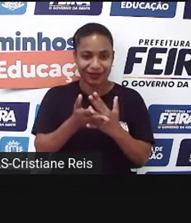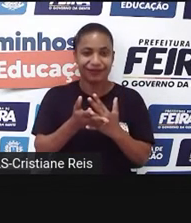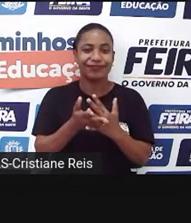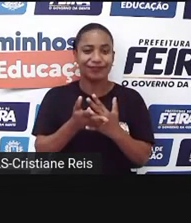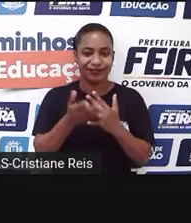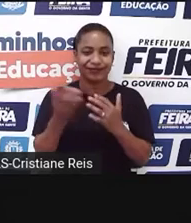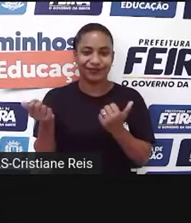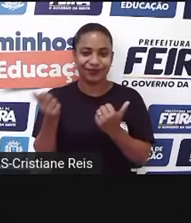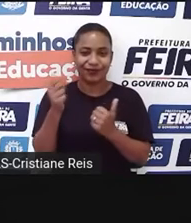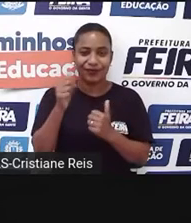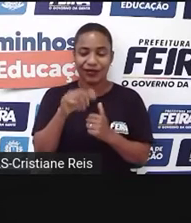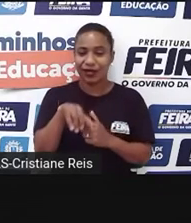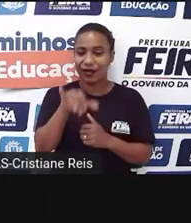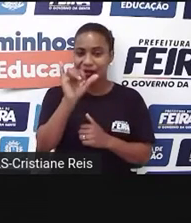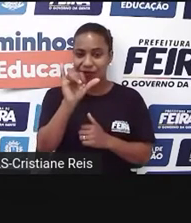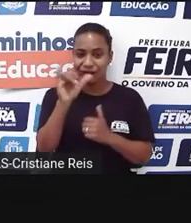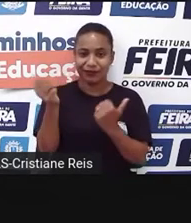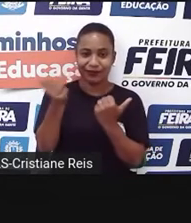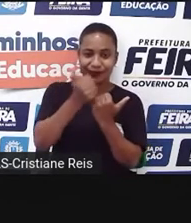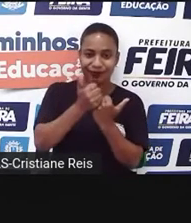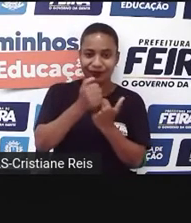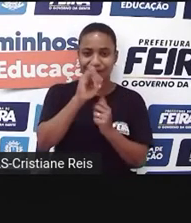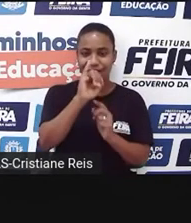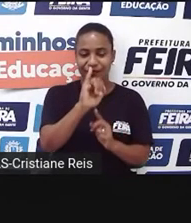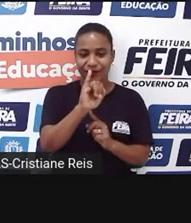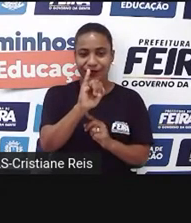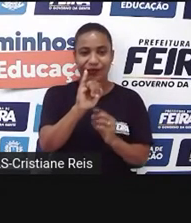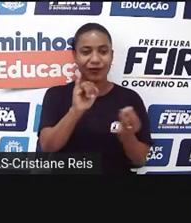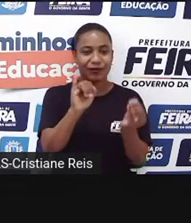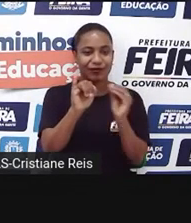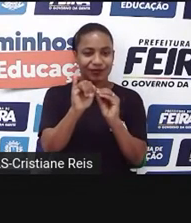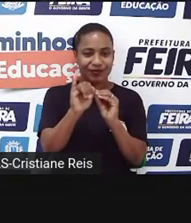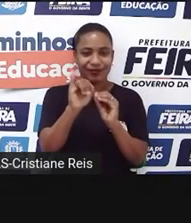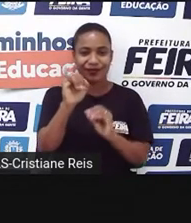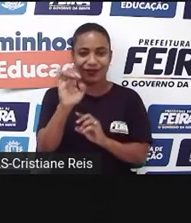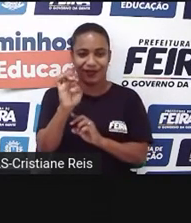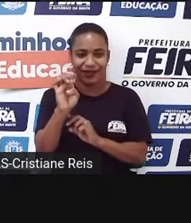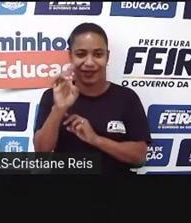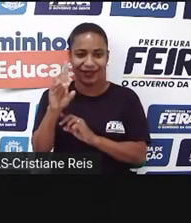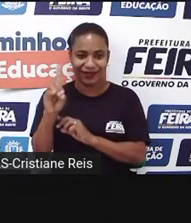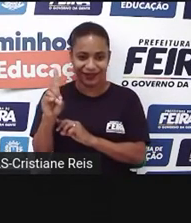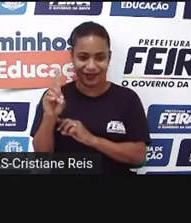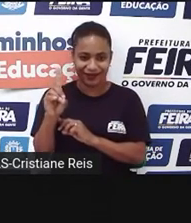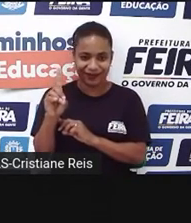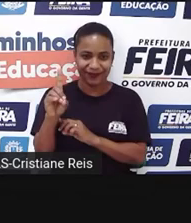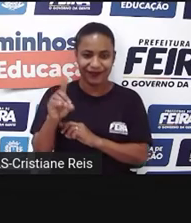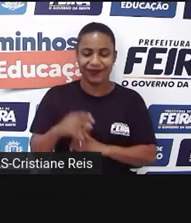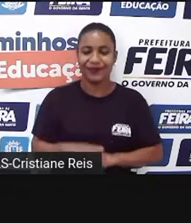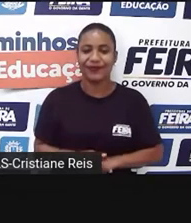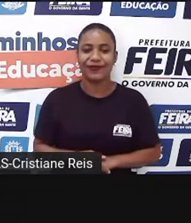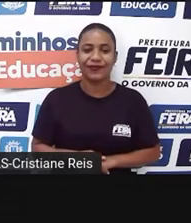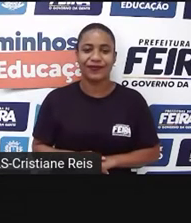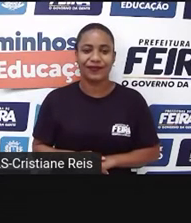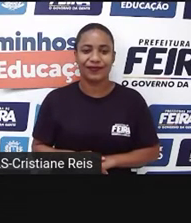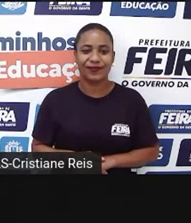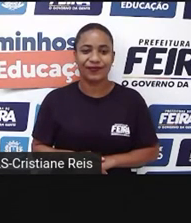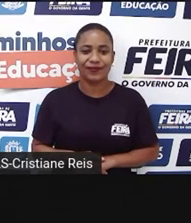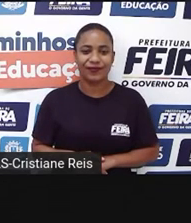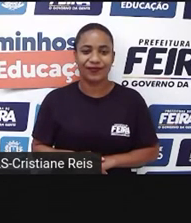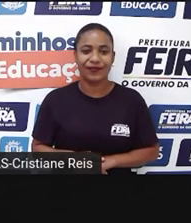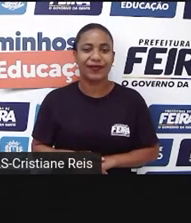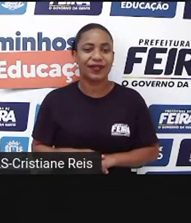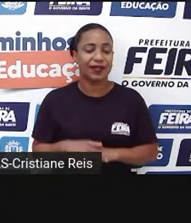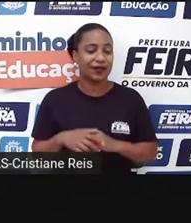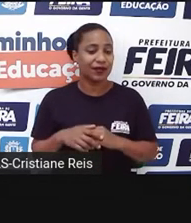substitui o Y por I e depois acrescenta ed. Ok? Agora nós vamos